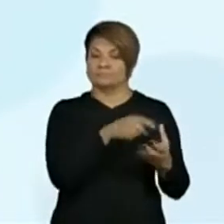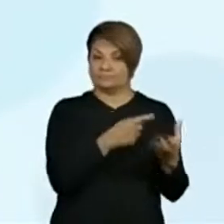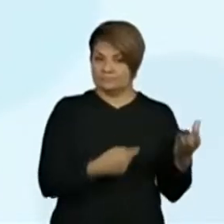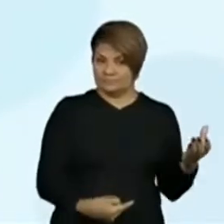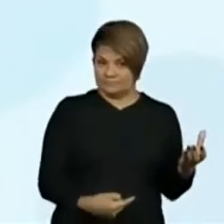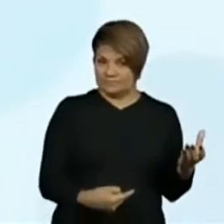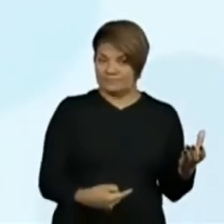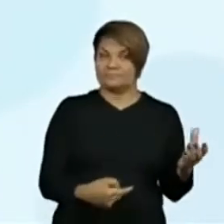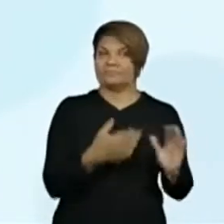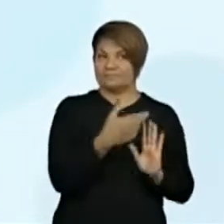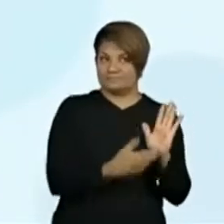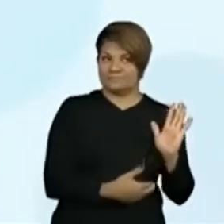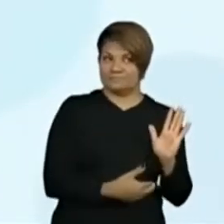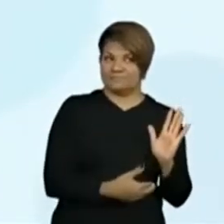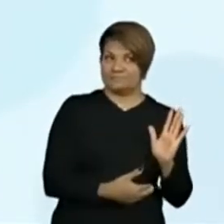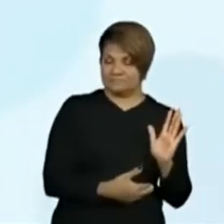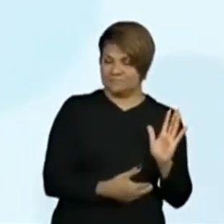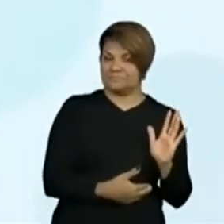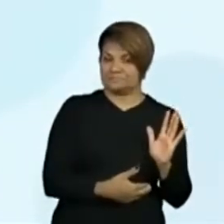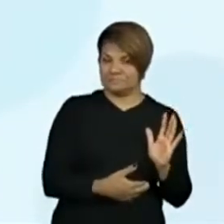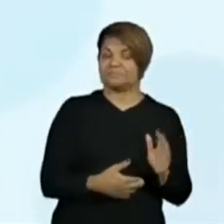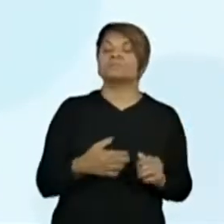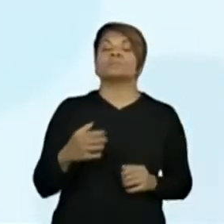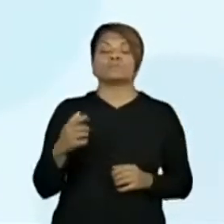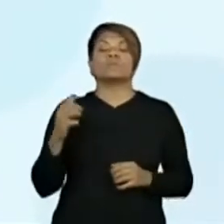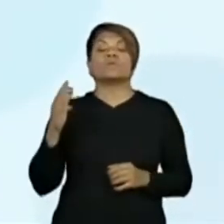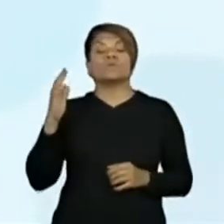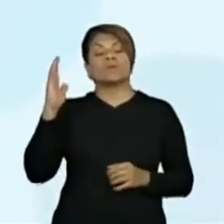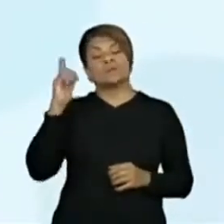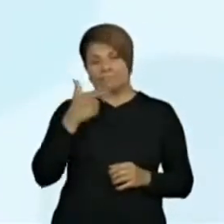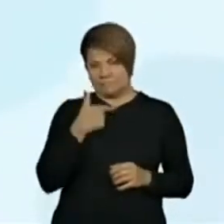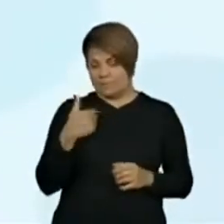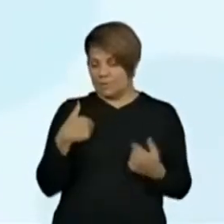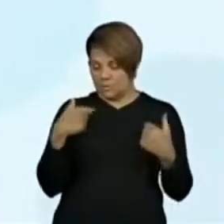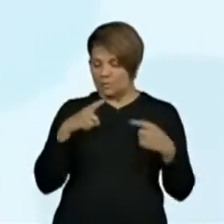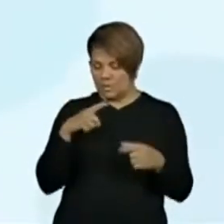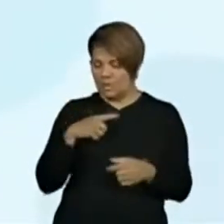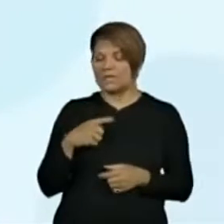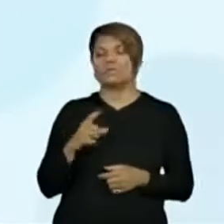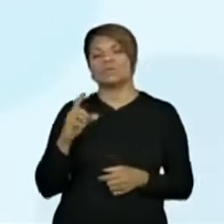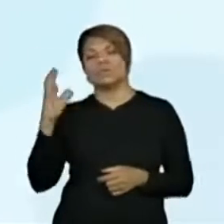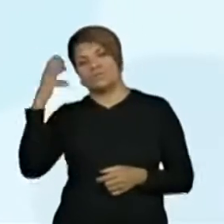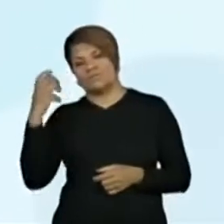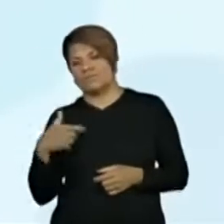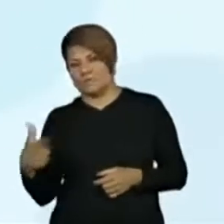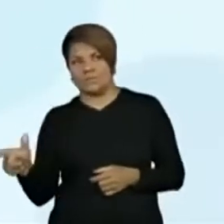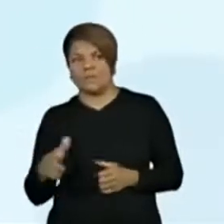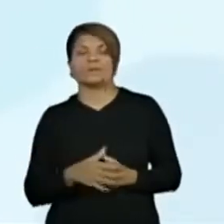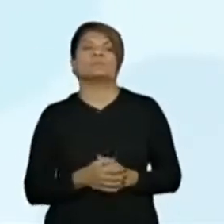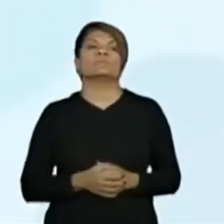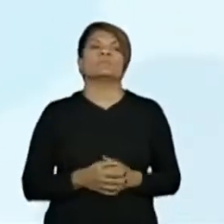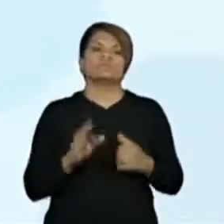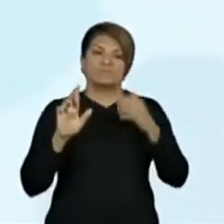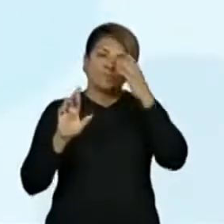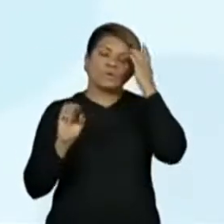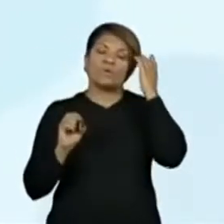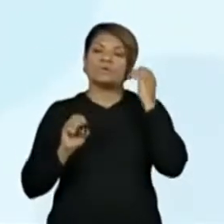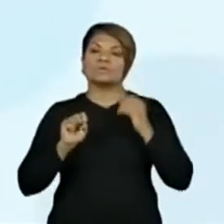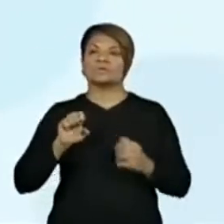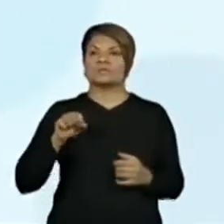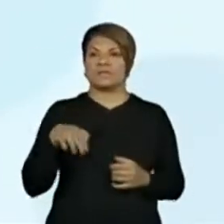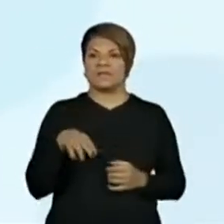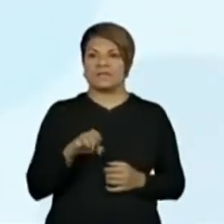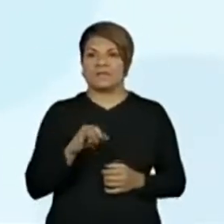Cadernos... Cadernos de receitas que a Pro Kelly tem, a Pro Vivi não tem. E a professora Rosenilda também não tem, ela é Ah,